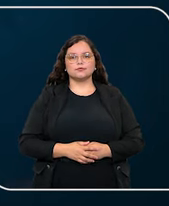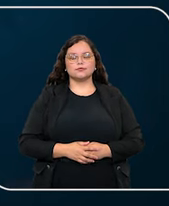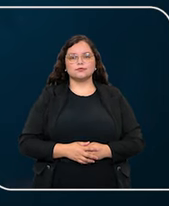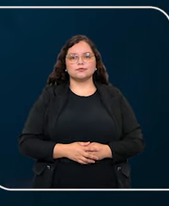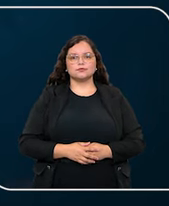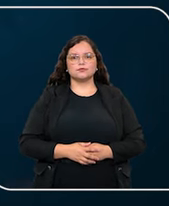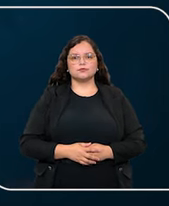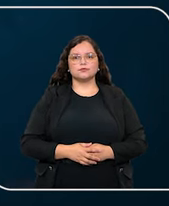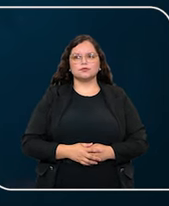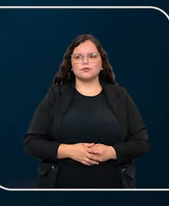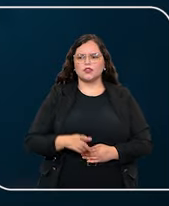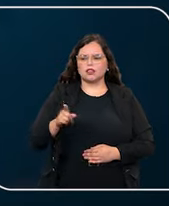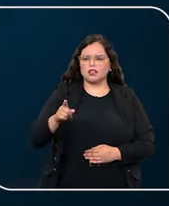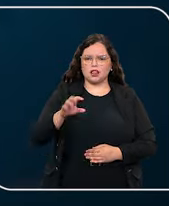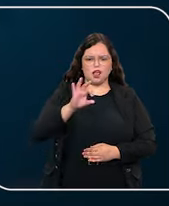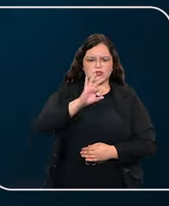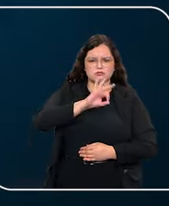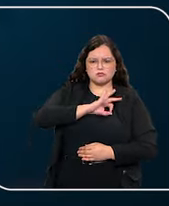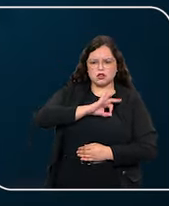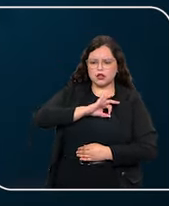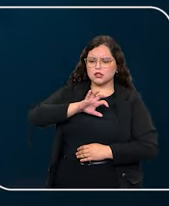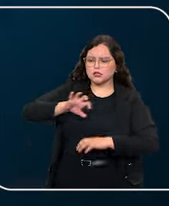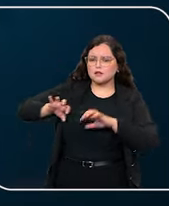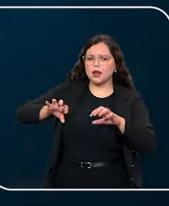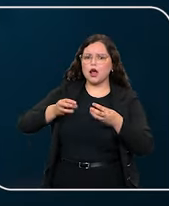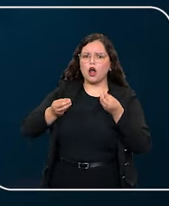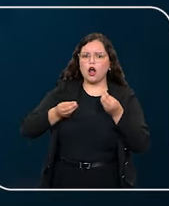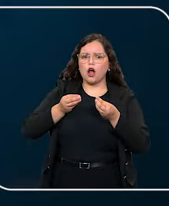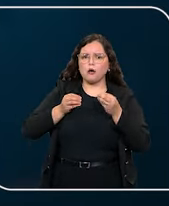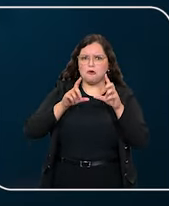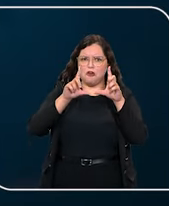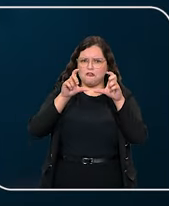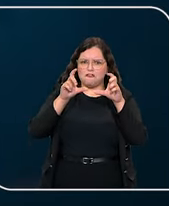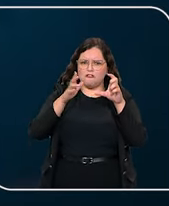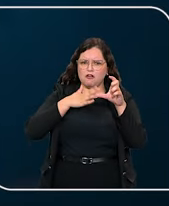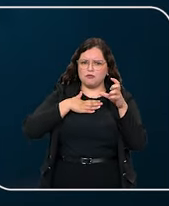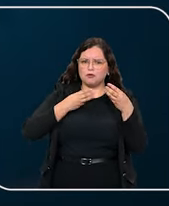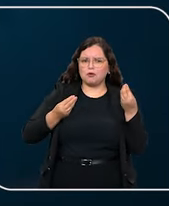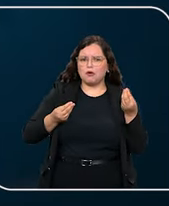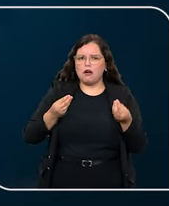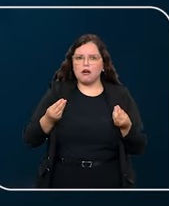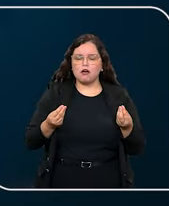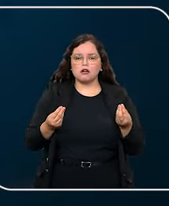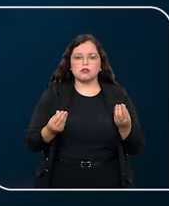Como que foto foi parar lá no DDSI? Como que pegaram uma foto na minha da RGC?